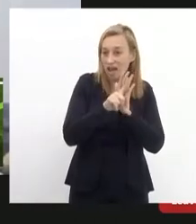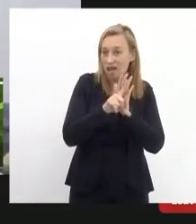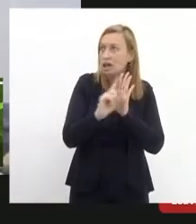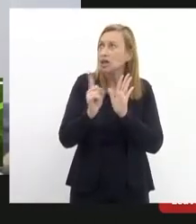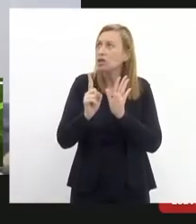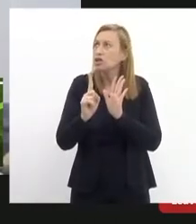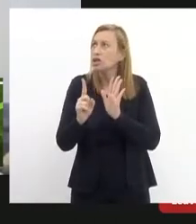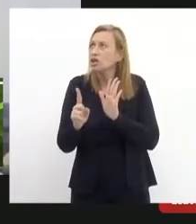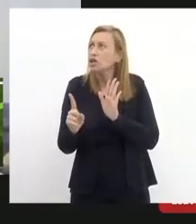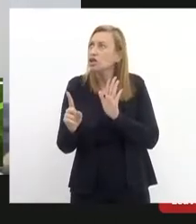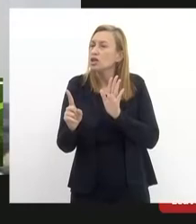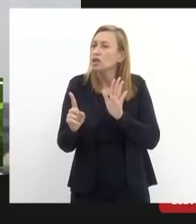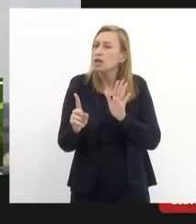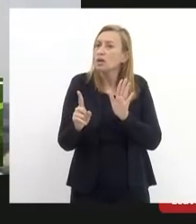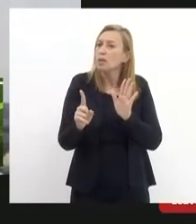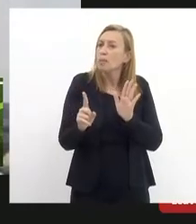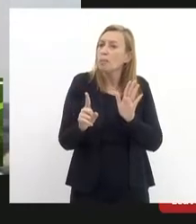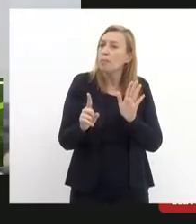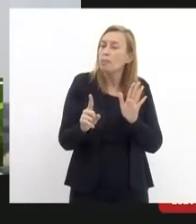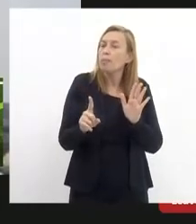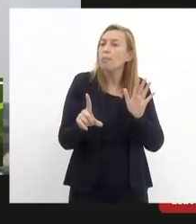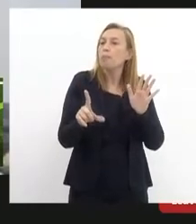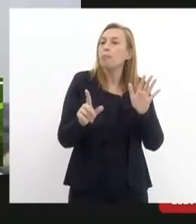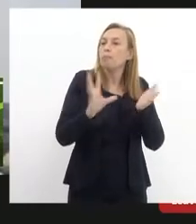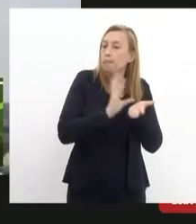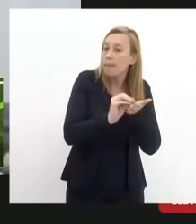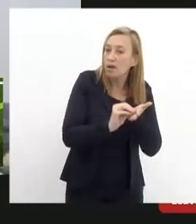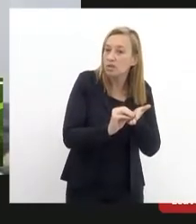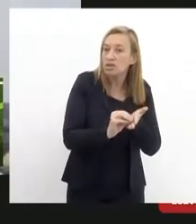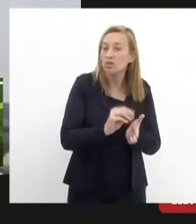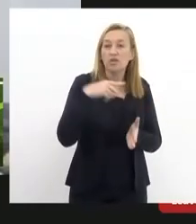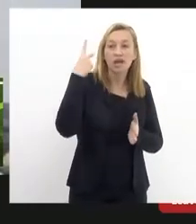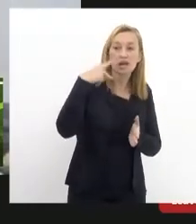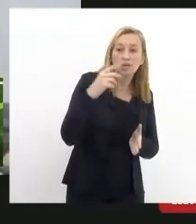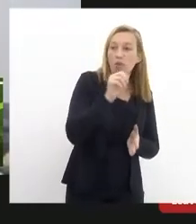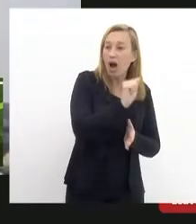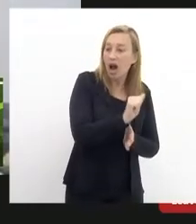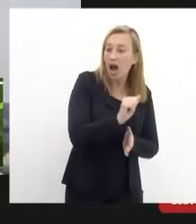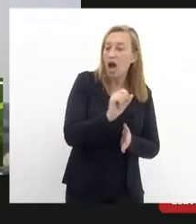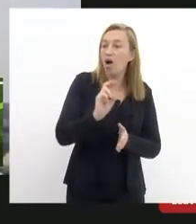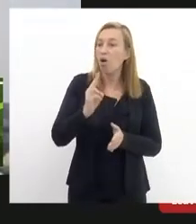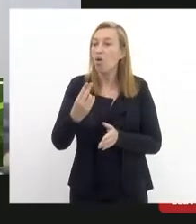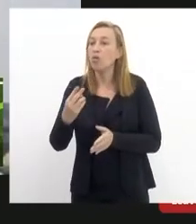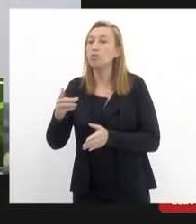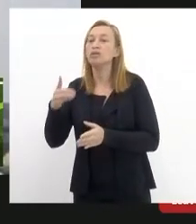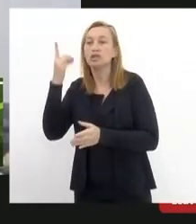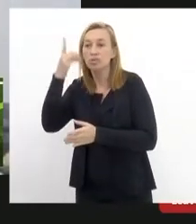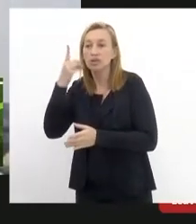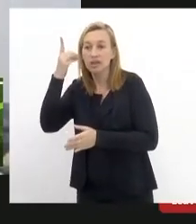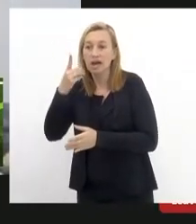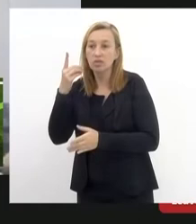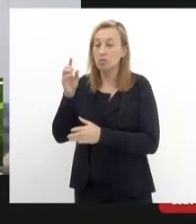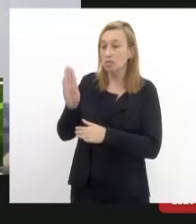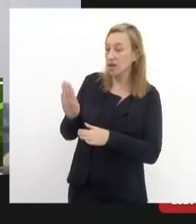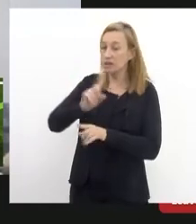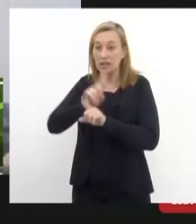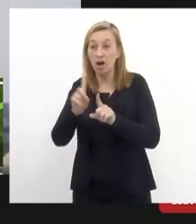levantadas por esse ou aquele vereador por esse ou aquele deputado mas seja uma pauta das casas legislativas